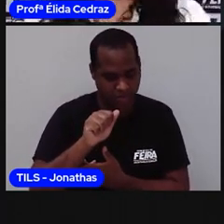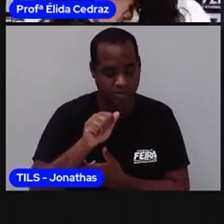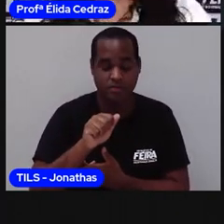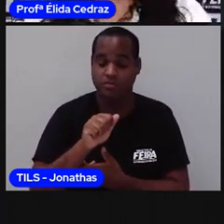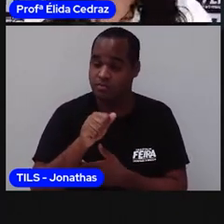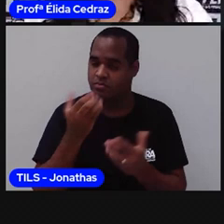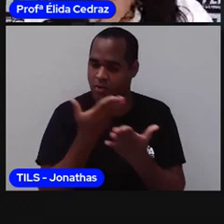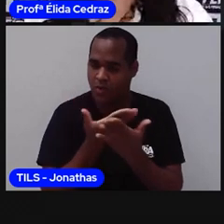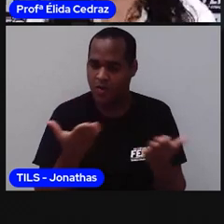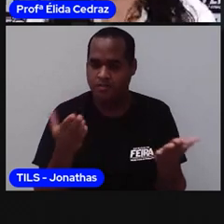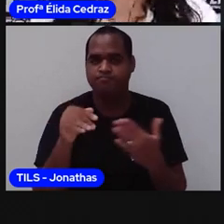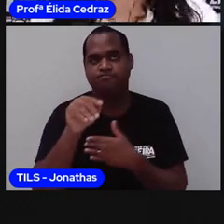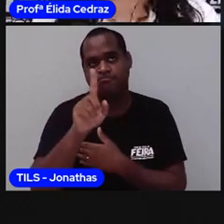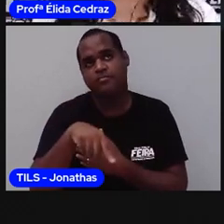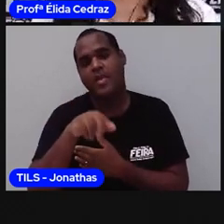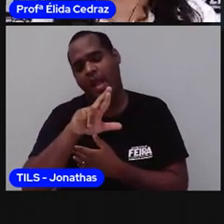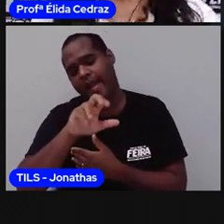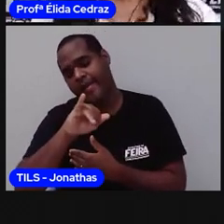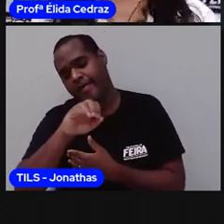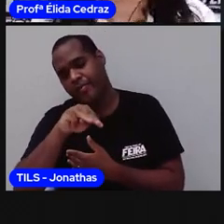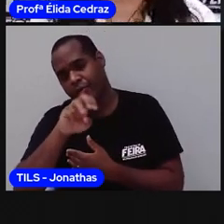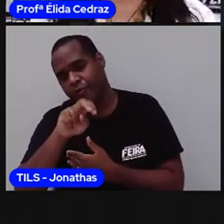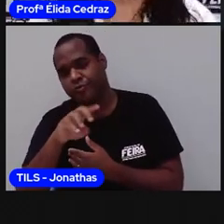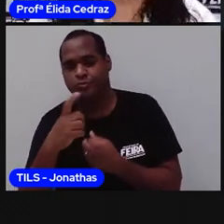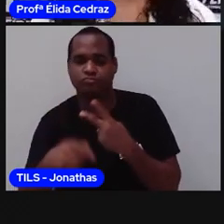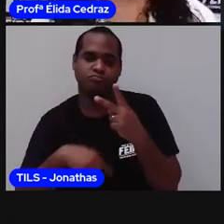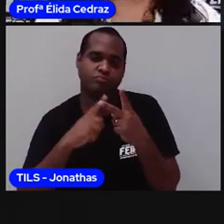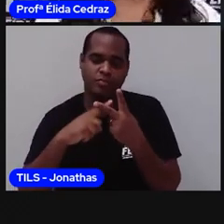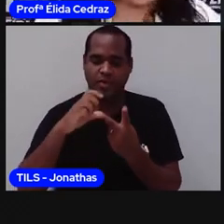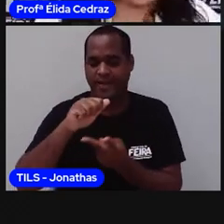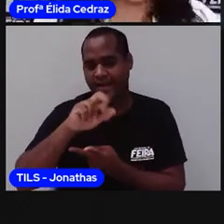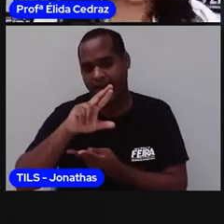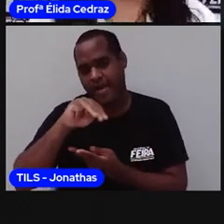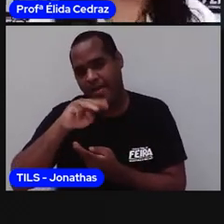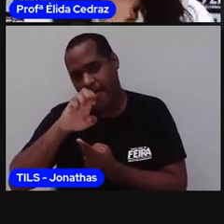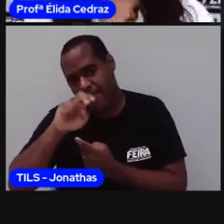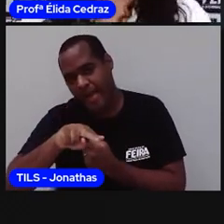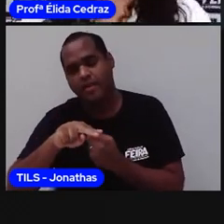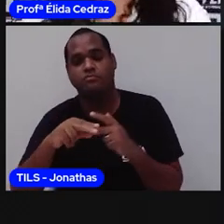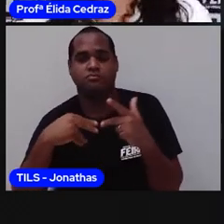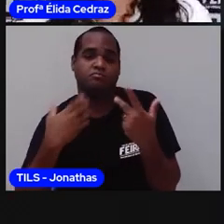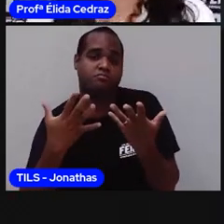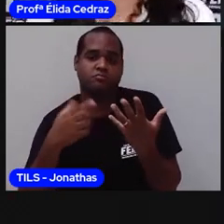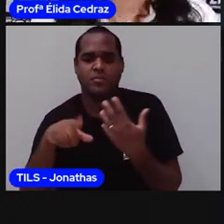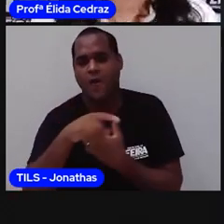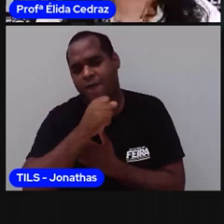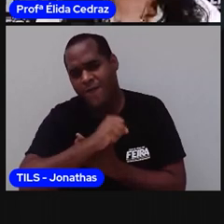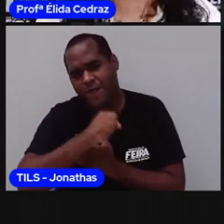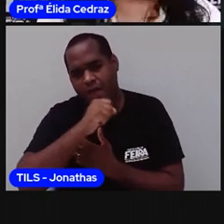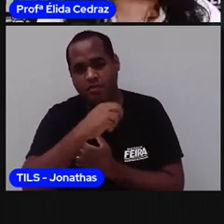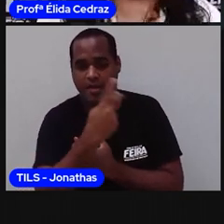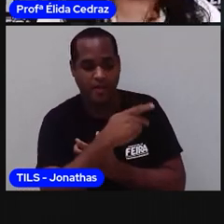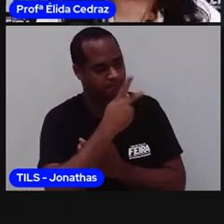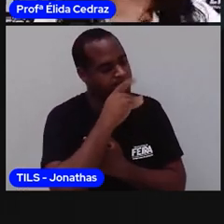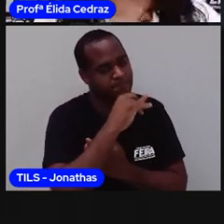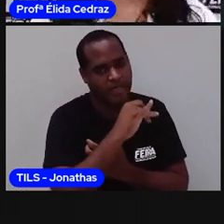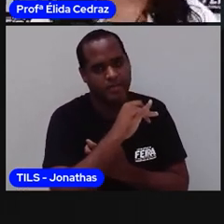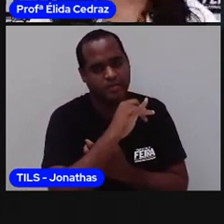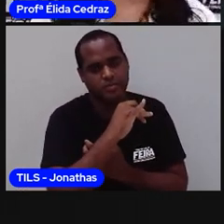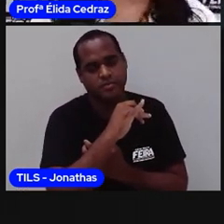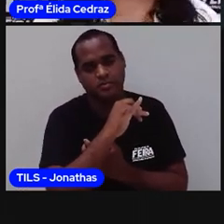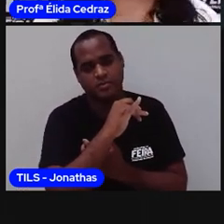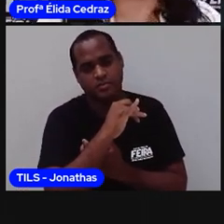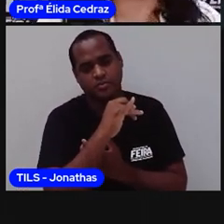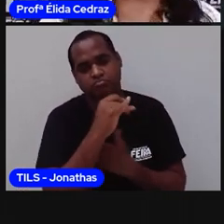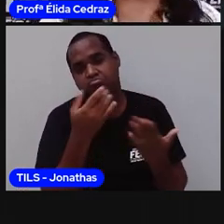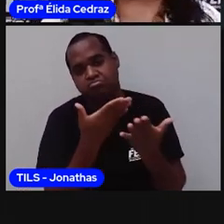senhor Raimundo e dona Carmen Dias Lemos. Que são os avós paternos. Eles